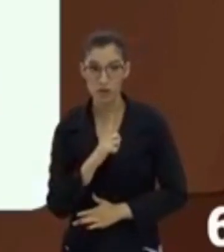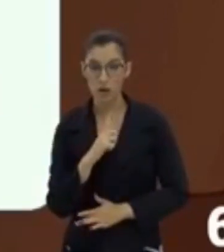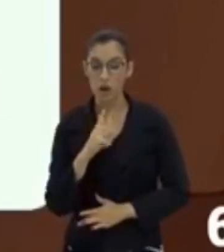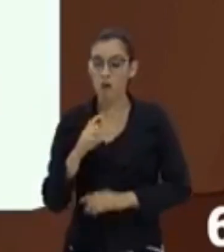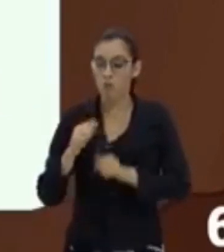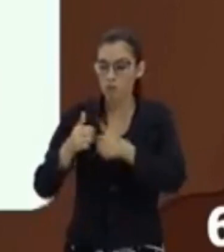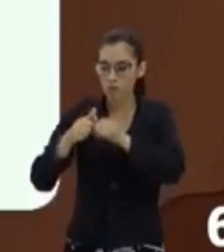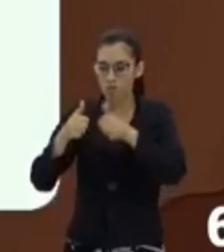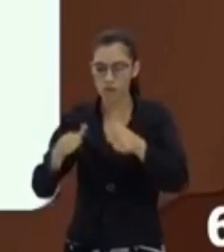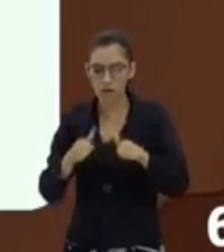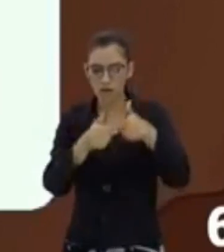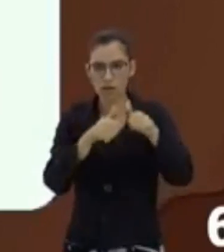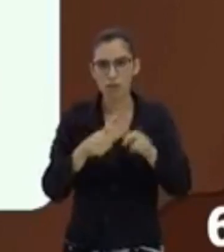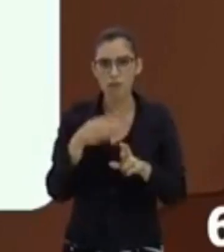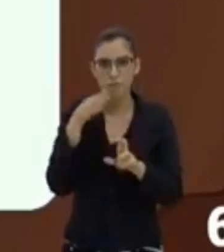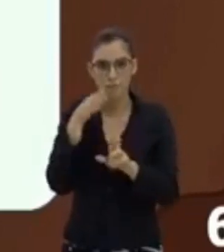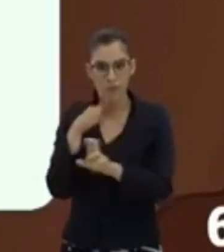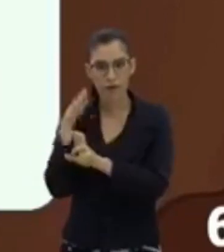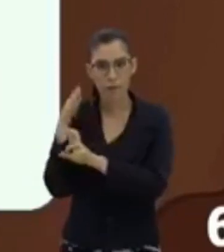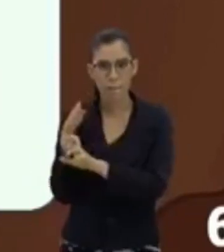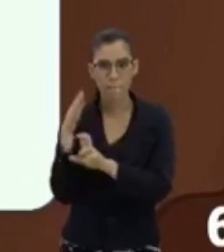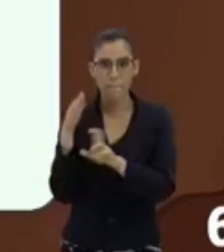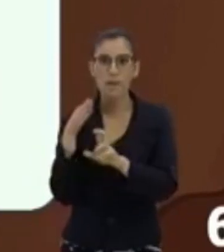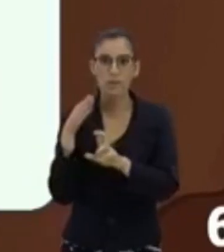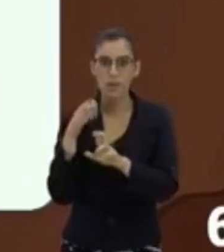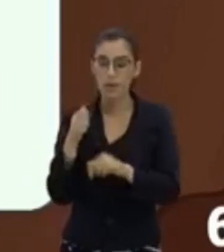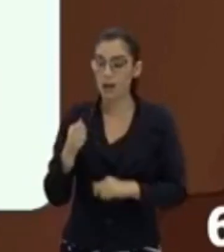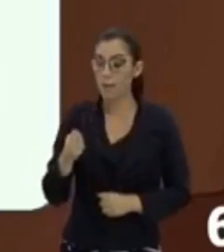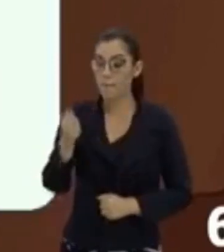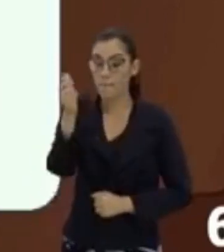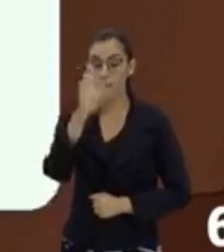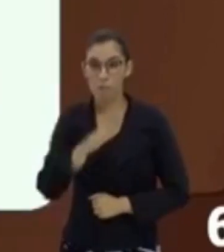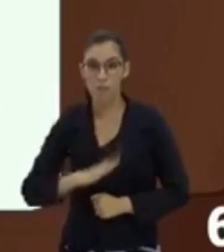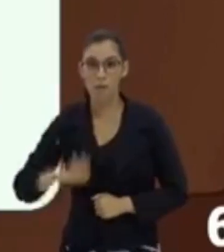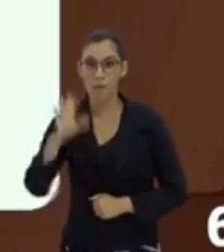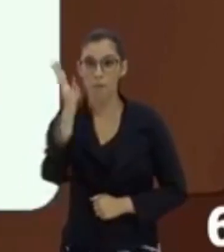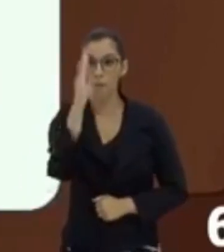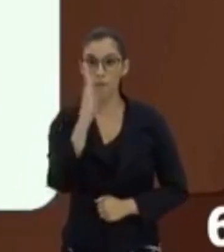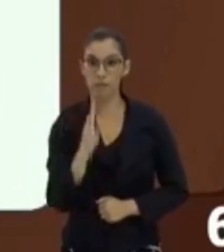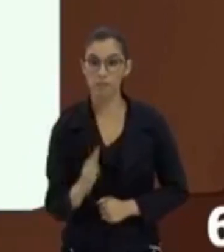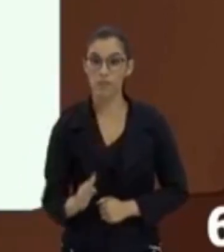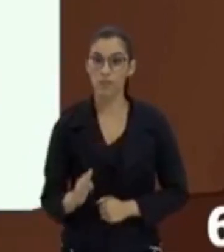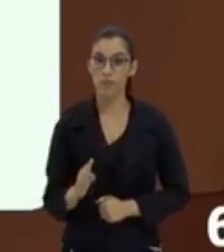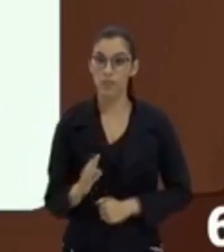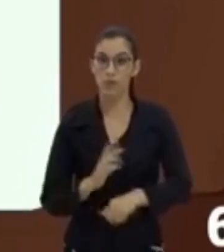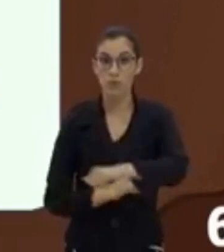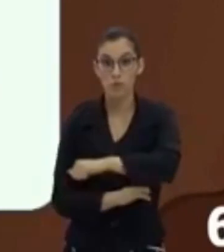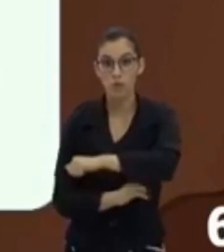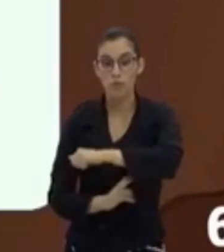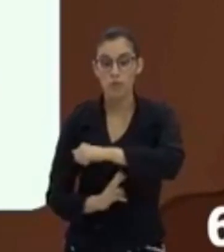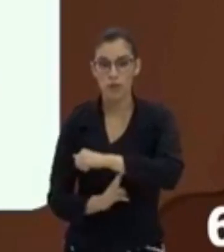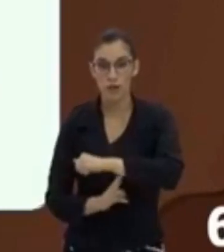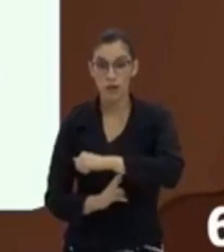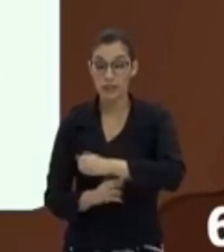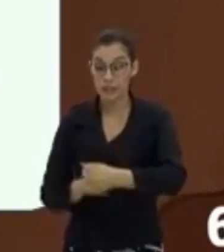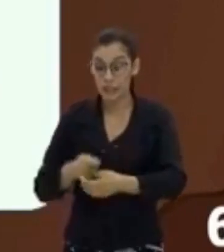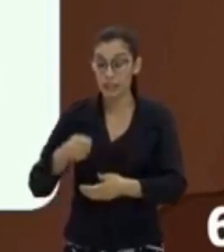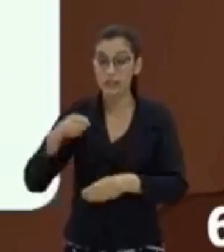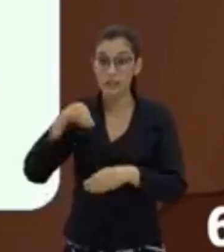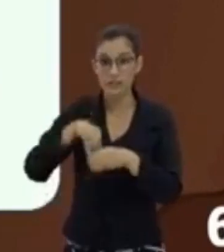rodoviária. Então, se você quiser um mapa rodoviário, você vai se deparar com esses símbolos que estão presentes em um mapa.